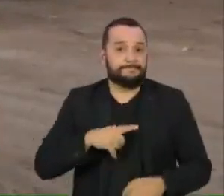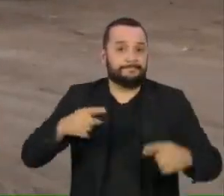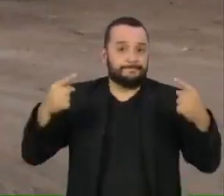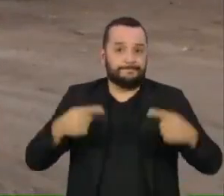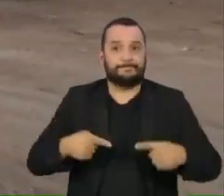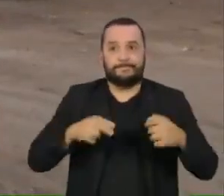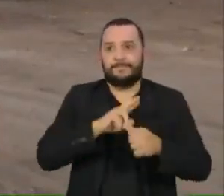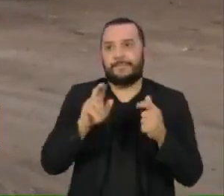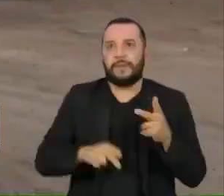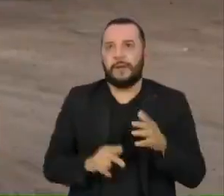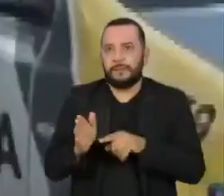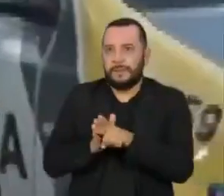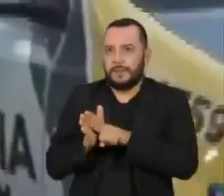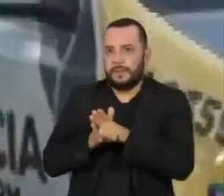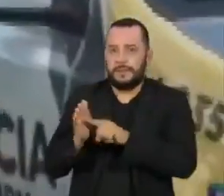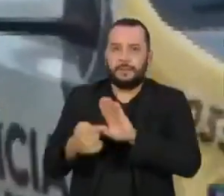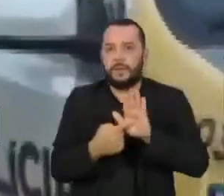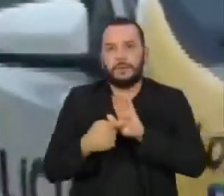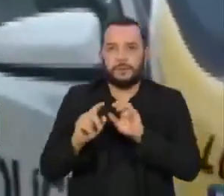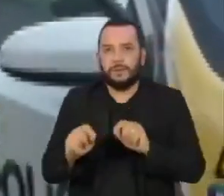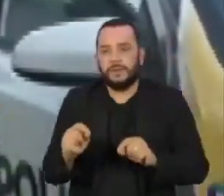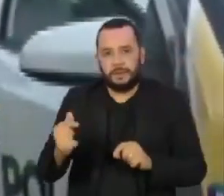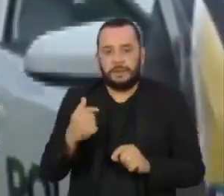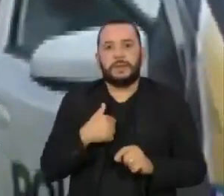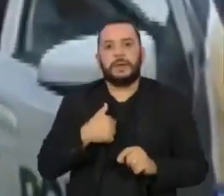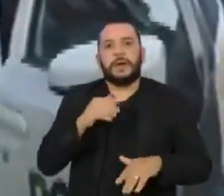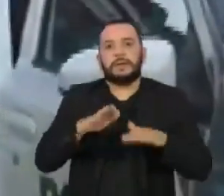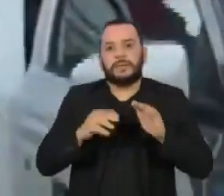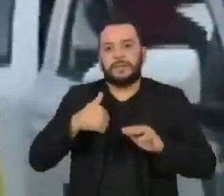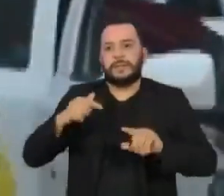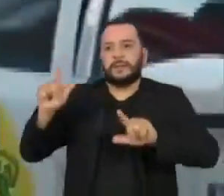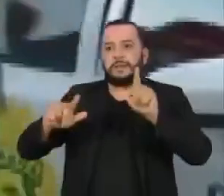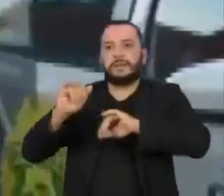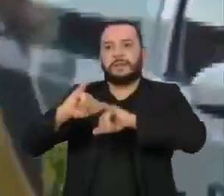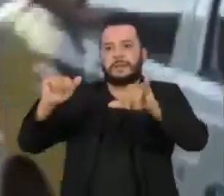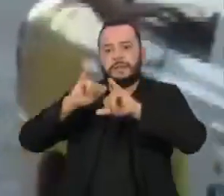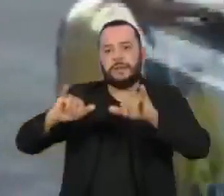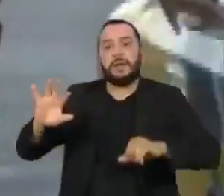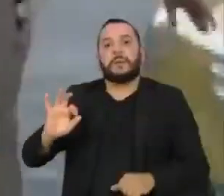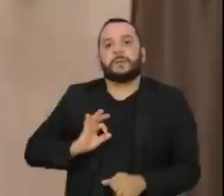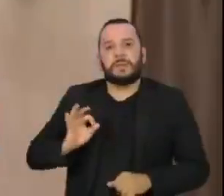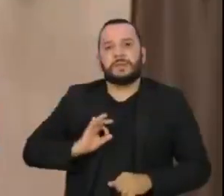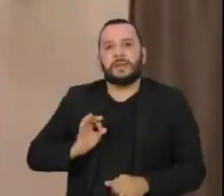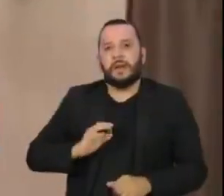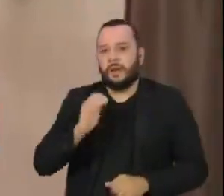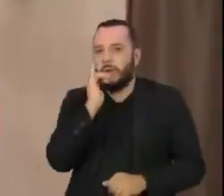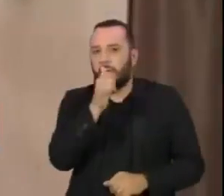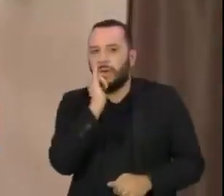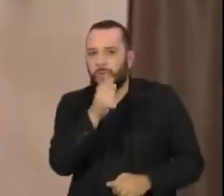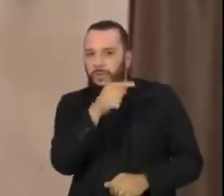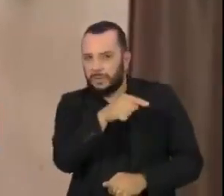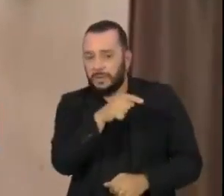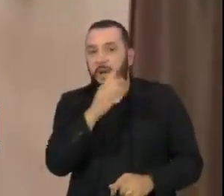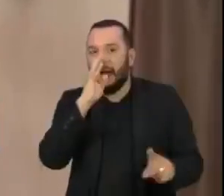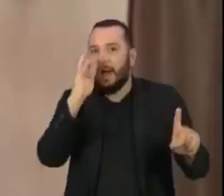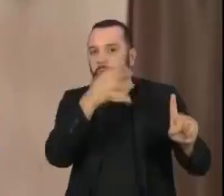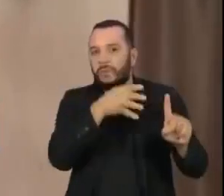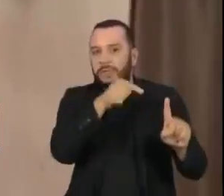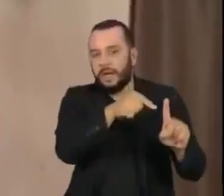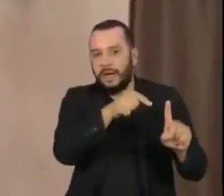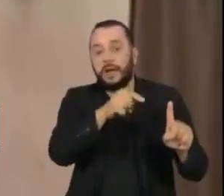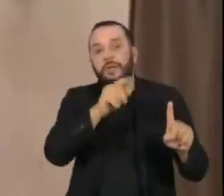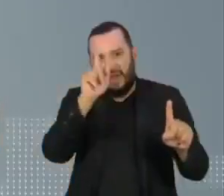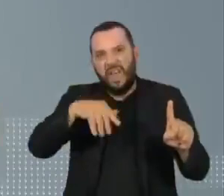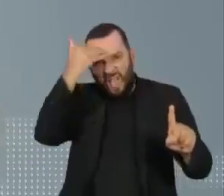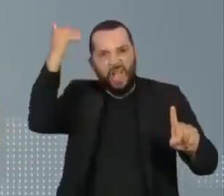pela frente, segundo os pesquisadores. Nas sentenças e notícias, a narrativa policial prevalece. Acusados, em geral, são vistos